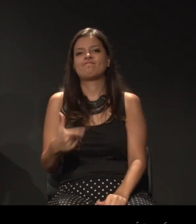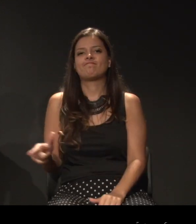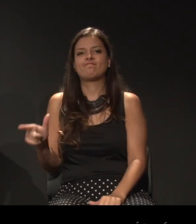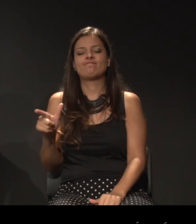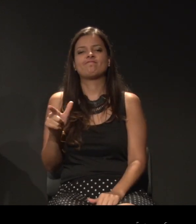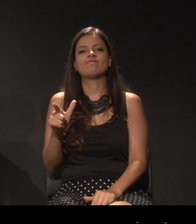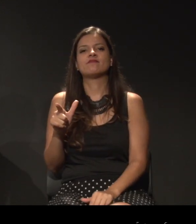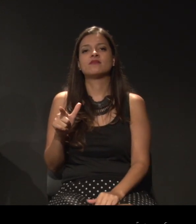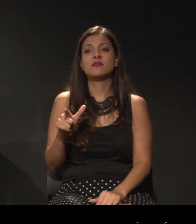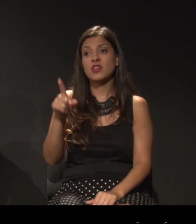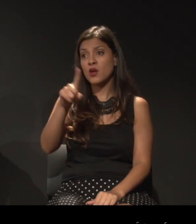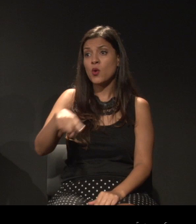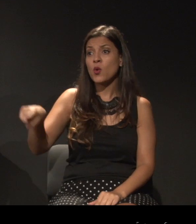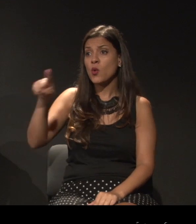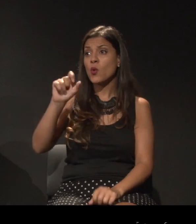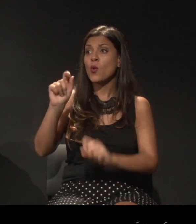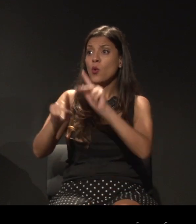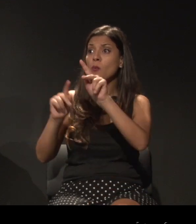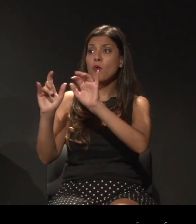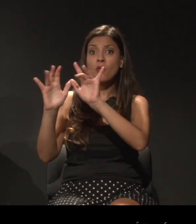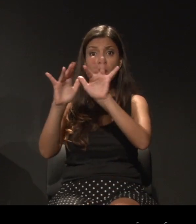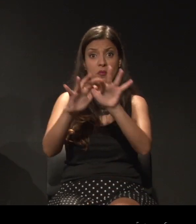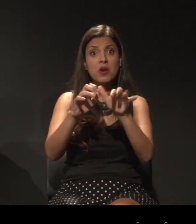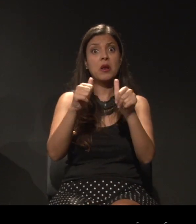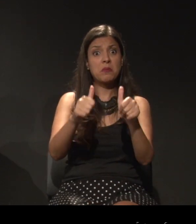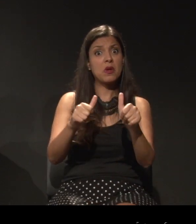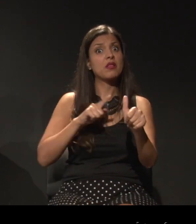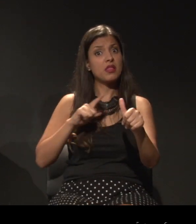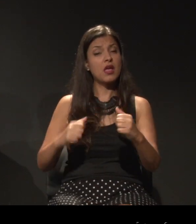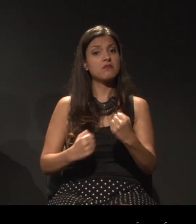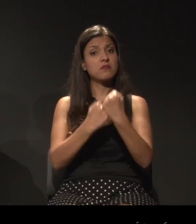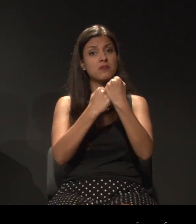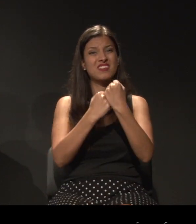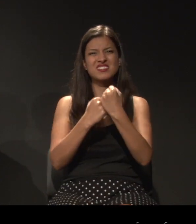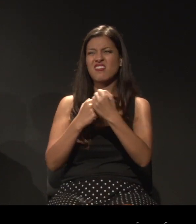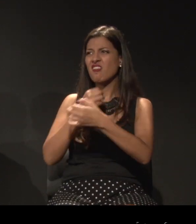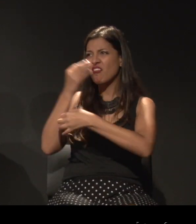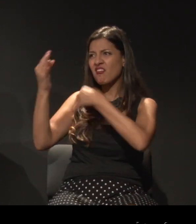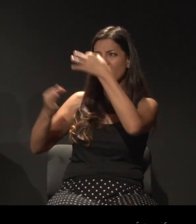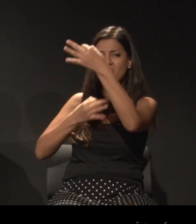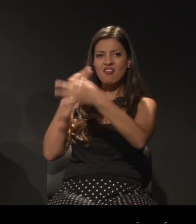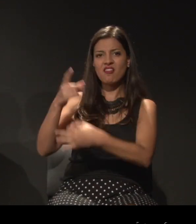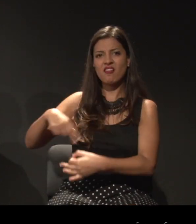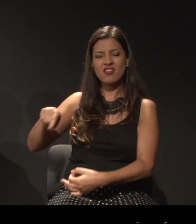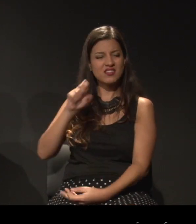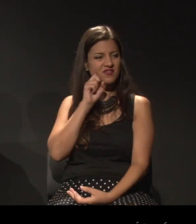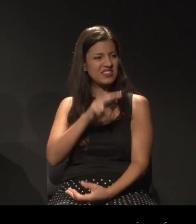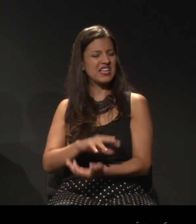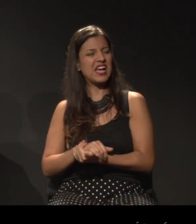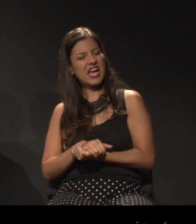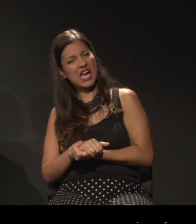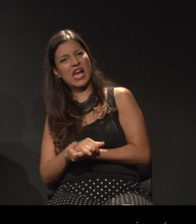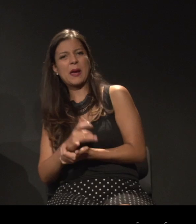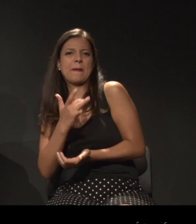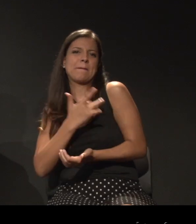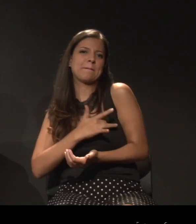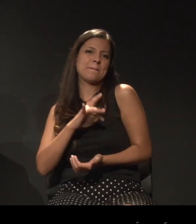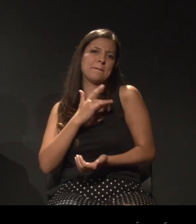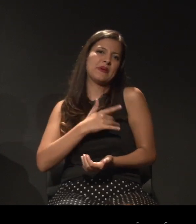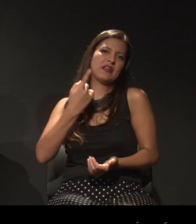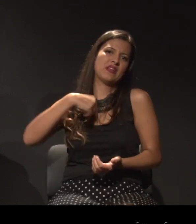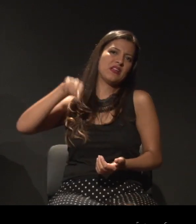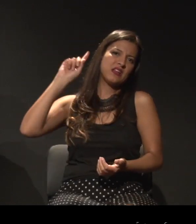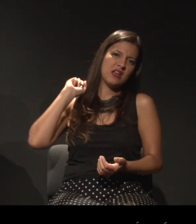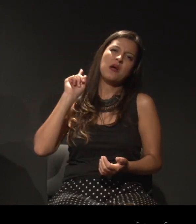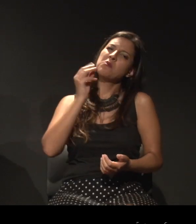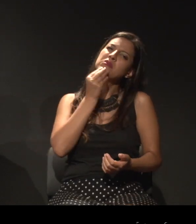do público, mas a crítica, os formadores de opinião dizem, pô, que pena, você parou de, você era um rapaz